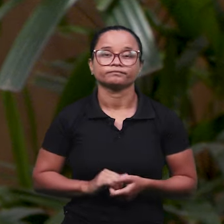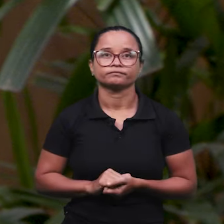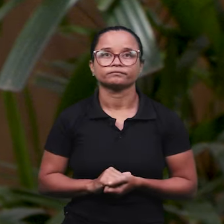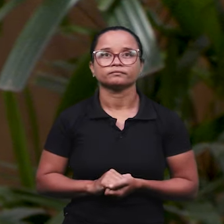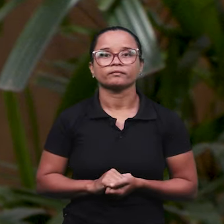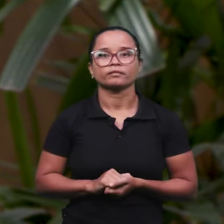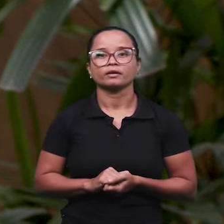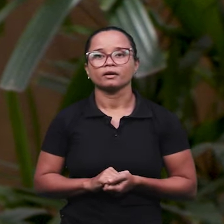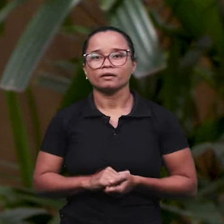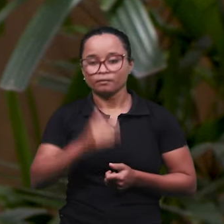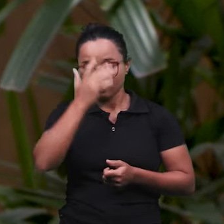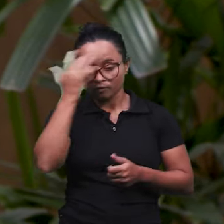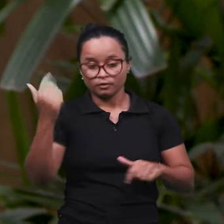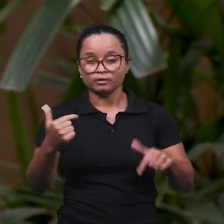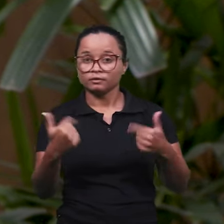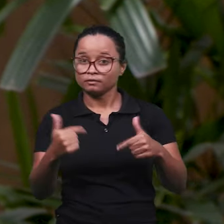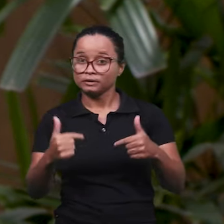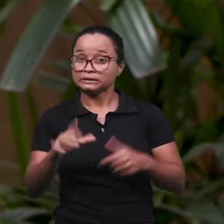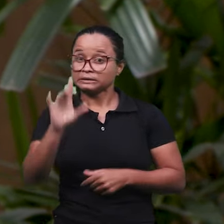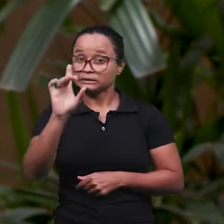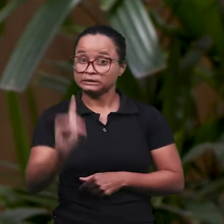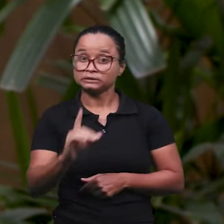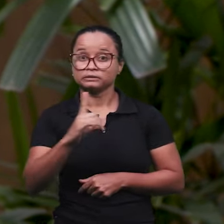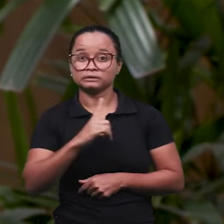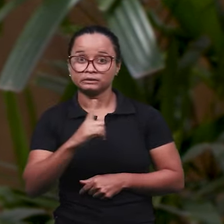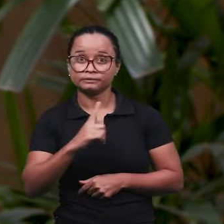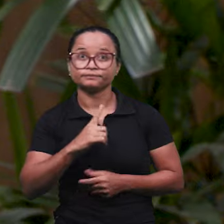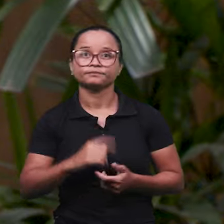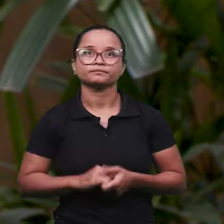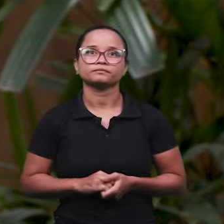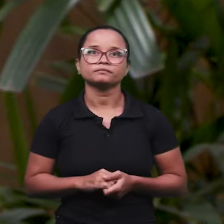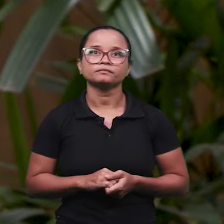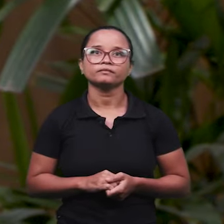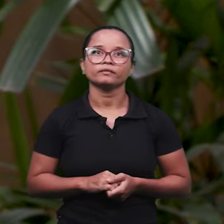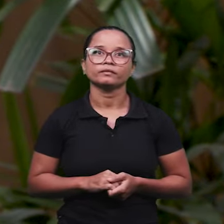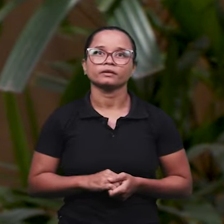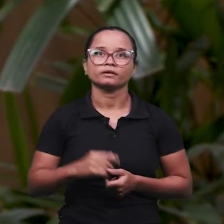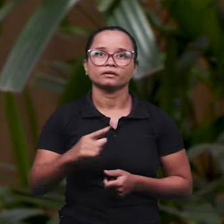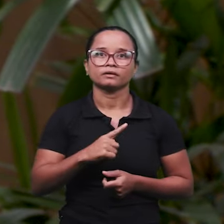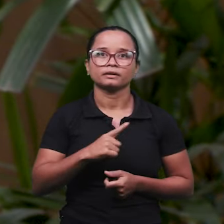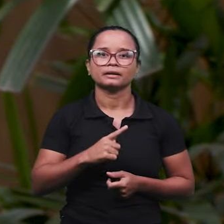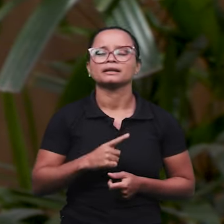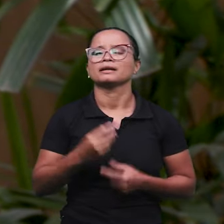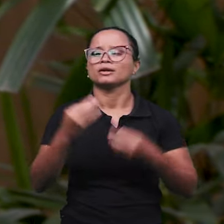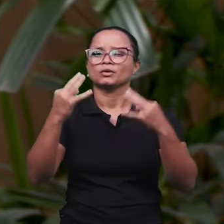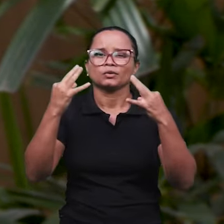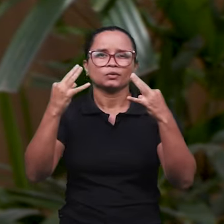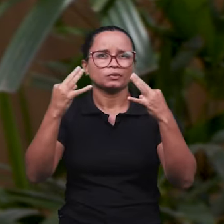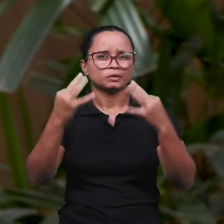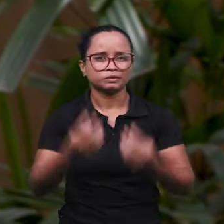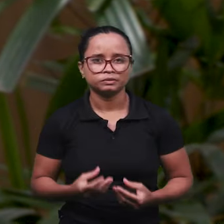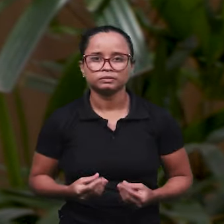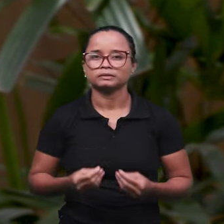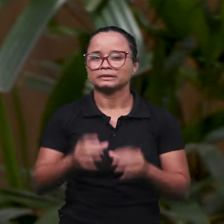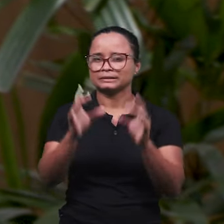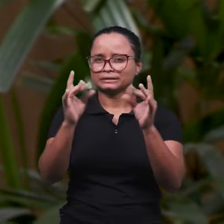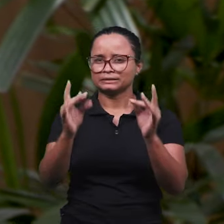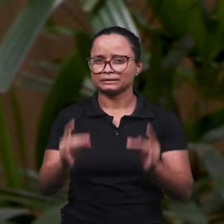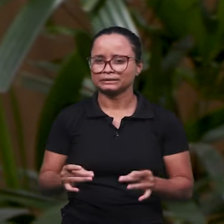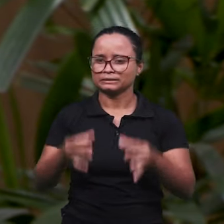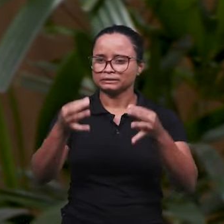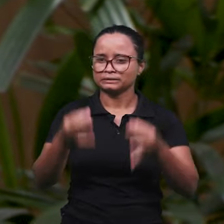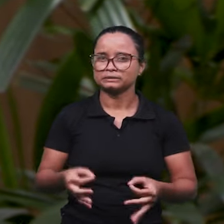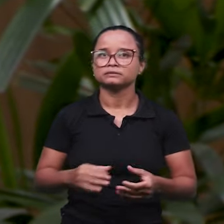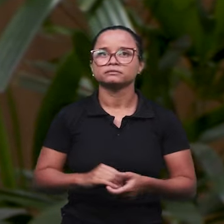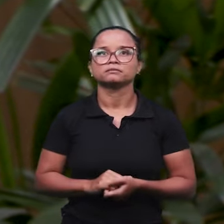acaba que o empregado, que tinha direito a um laudo LTCAT bem elaborado, que realmente é